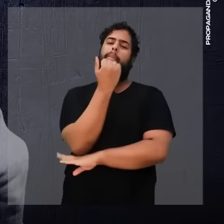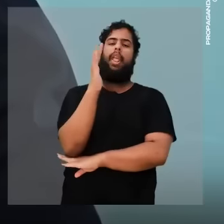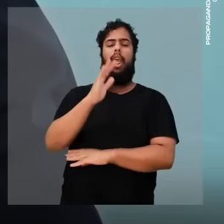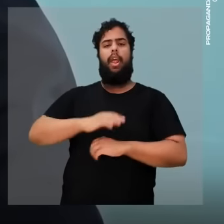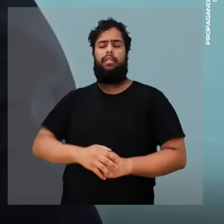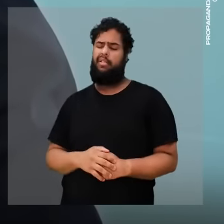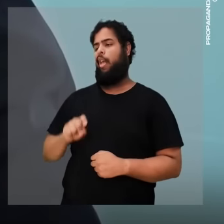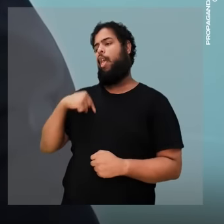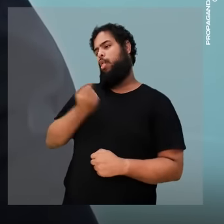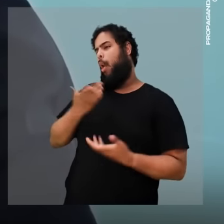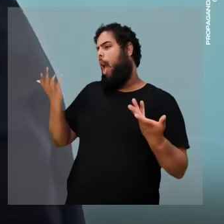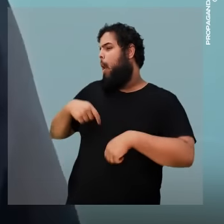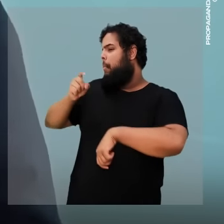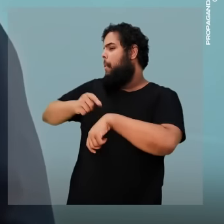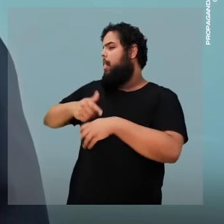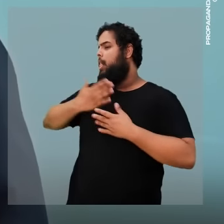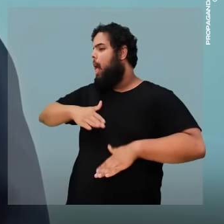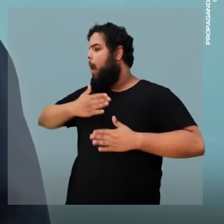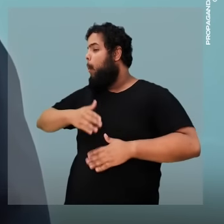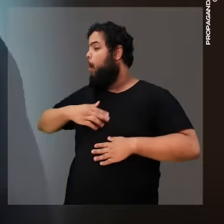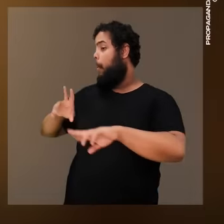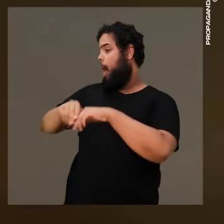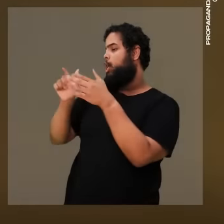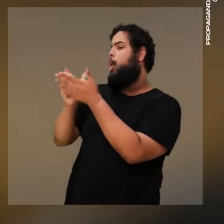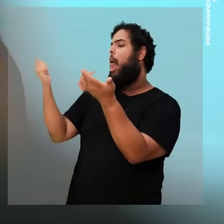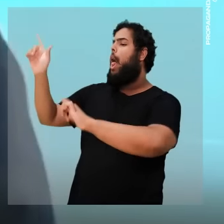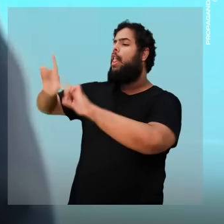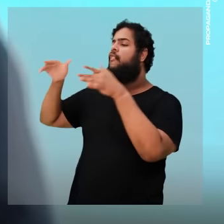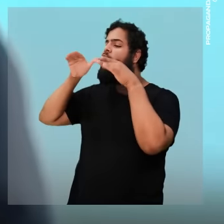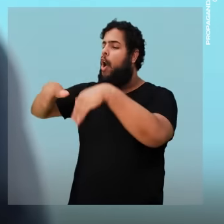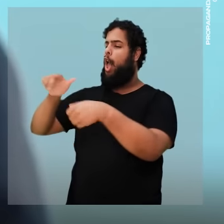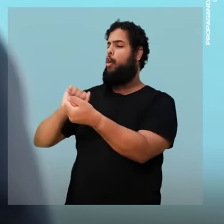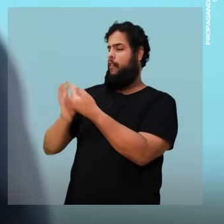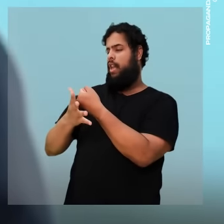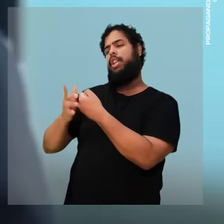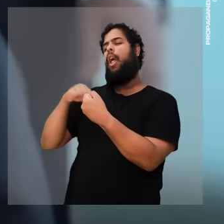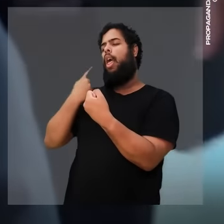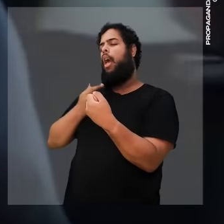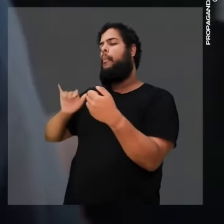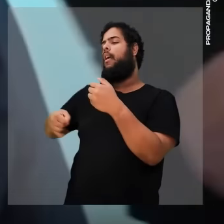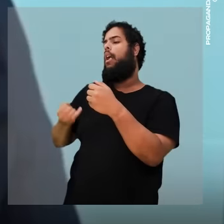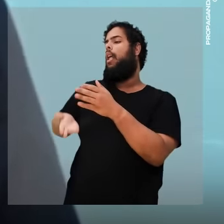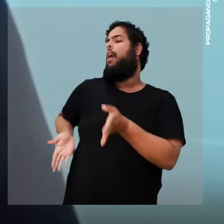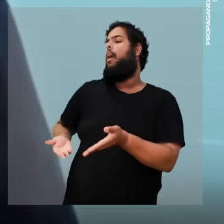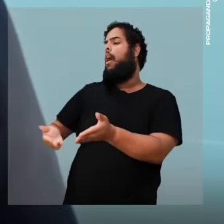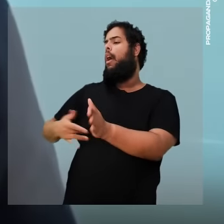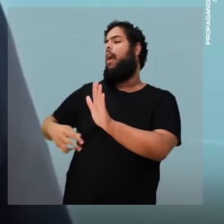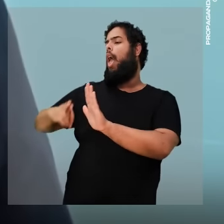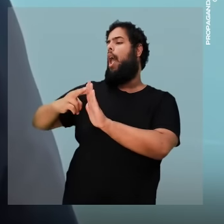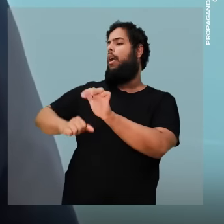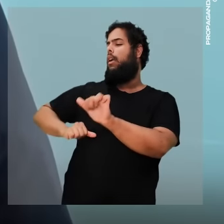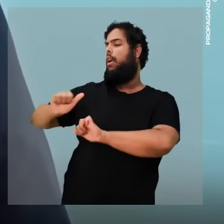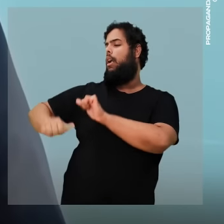madeira. Enquanto estamos nesse momento de tranquilidade no aspecto de cobertura de imprensa, porque só fala de covid, e ir passando a